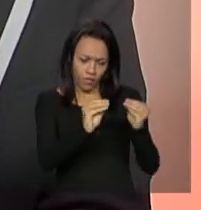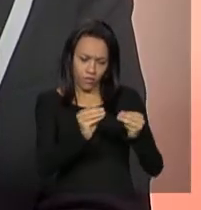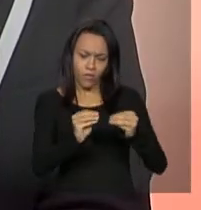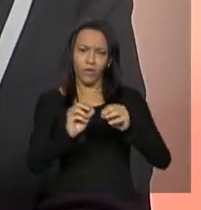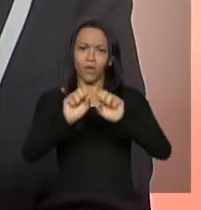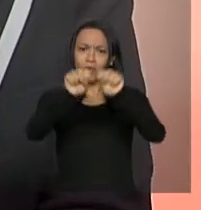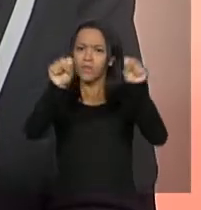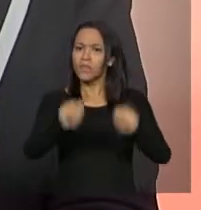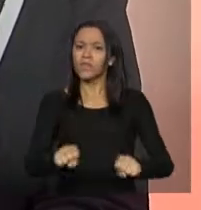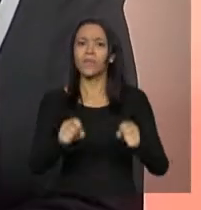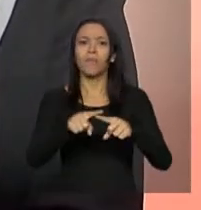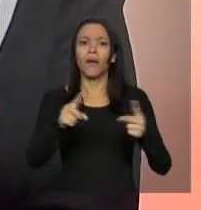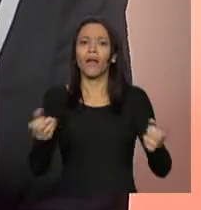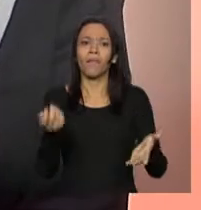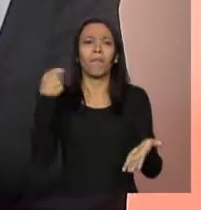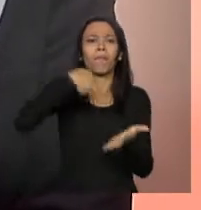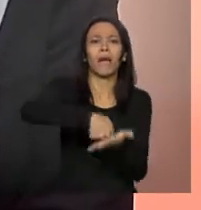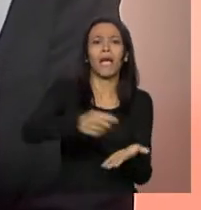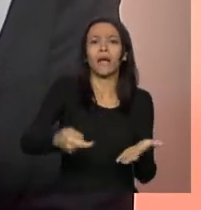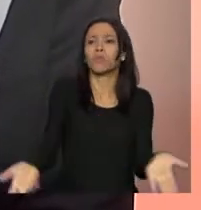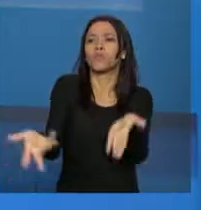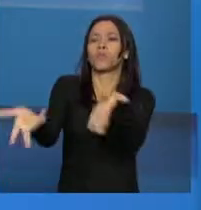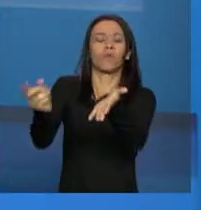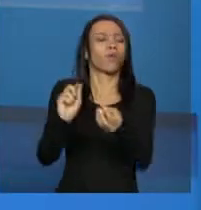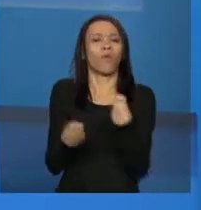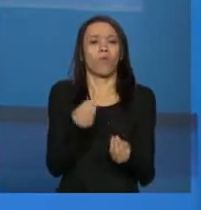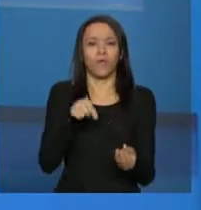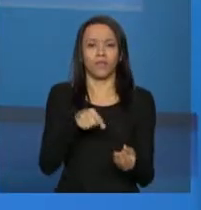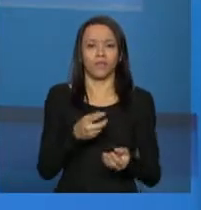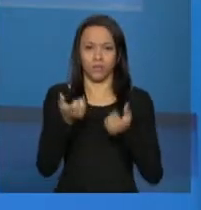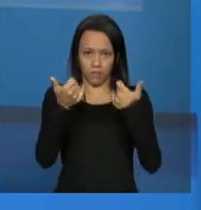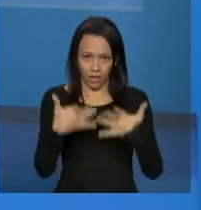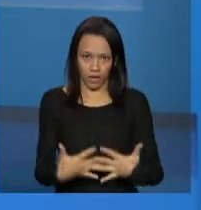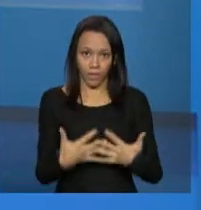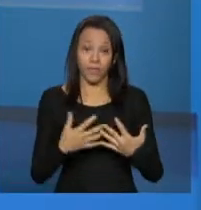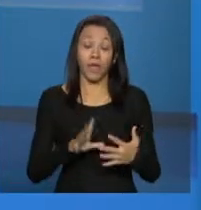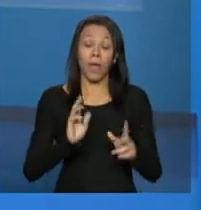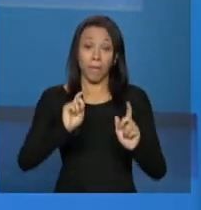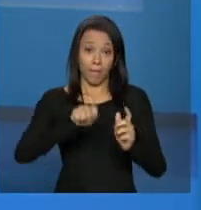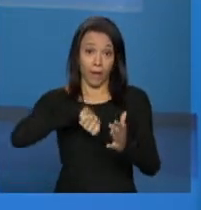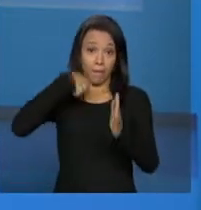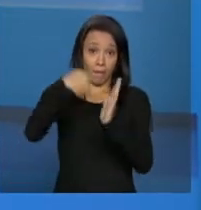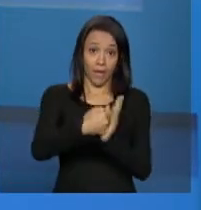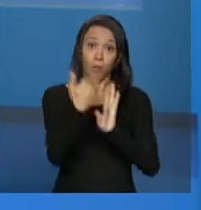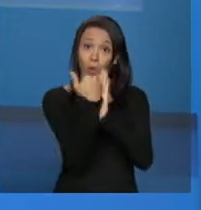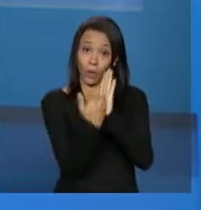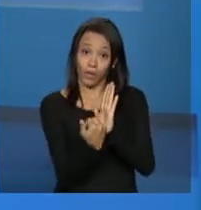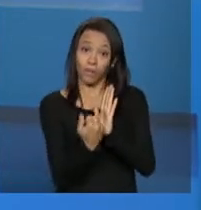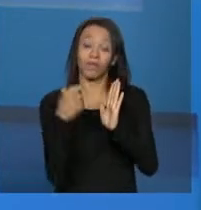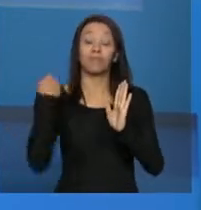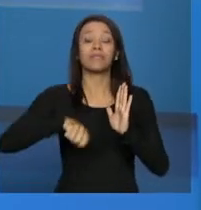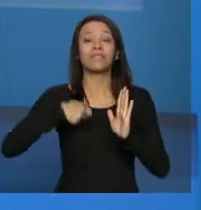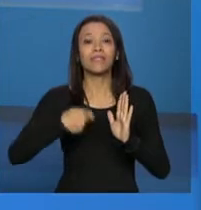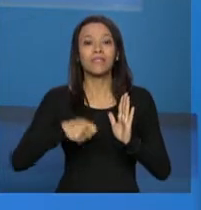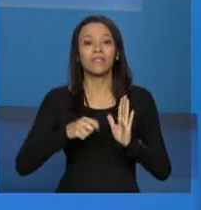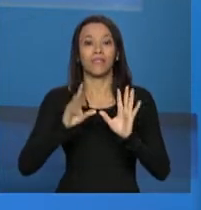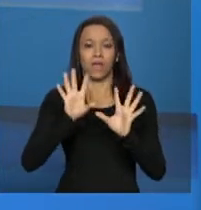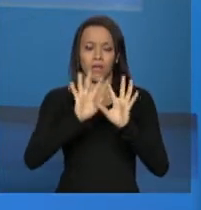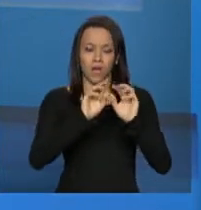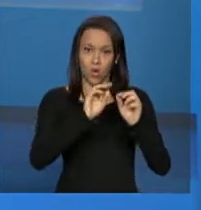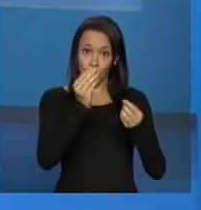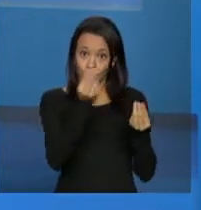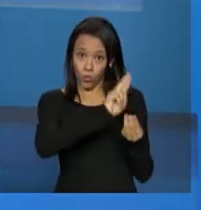pagamento do incentivo? Traduz isso aí pra gente. Pra pagamento do programa Primaura Rede tem que ser um cadastro concluído.